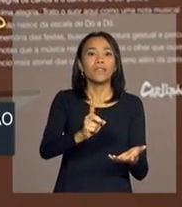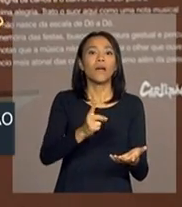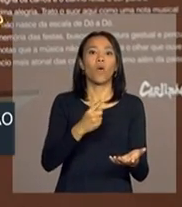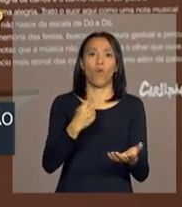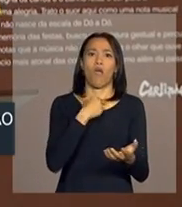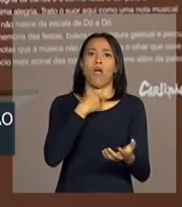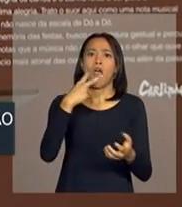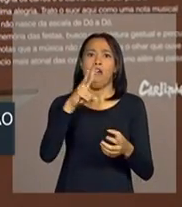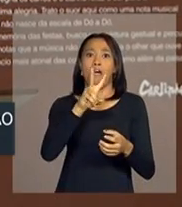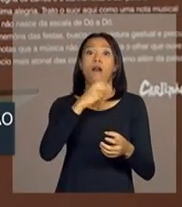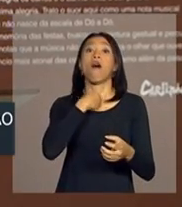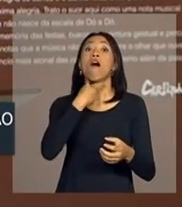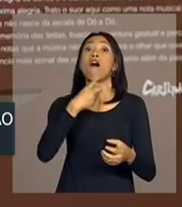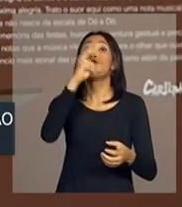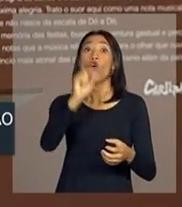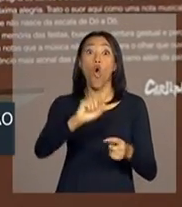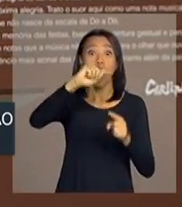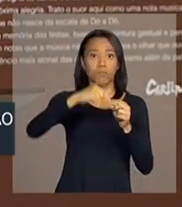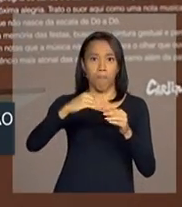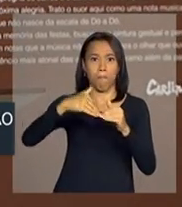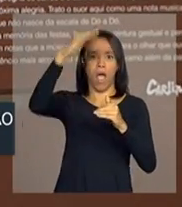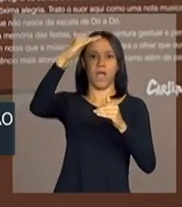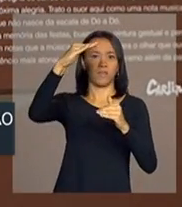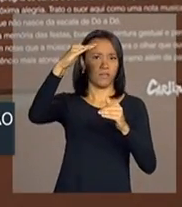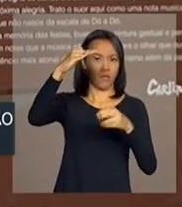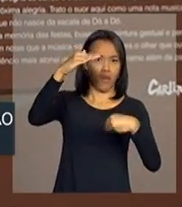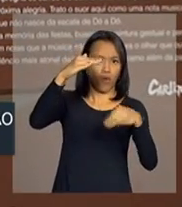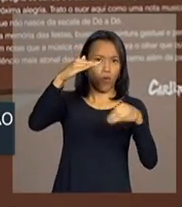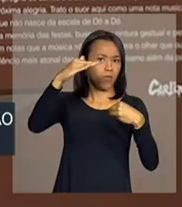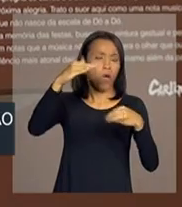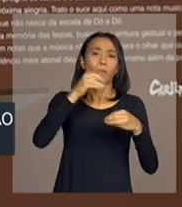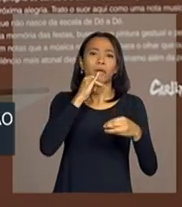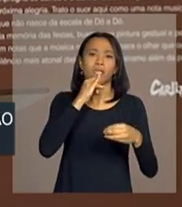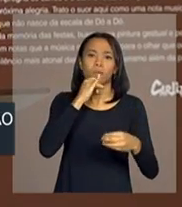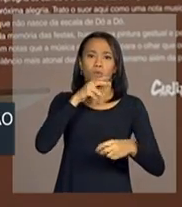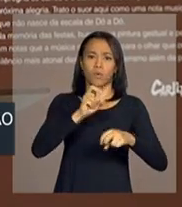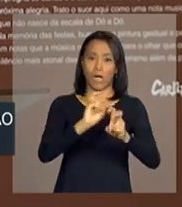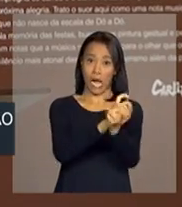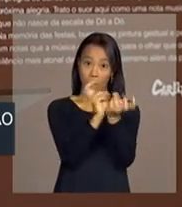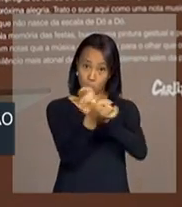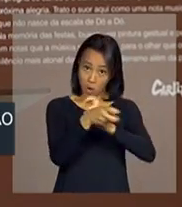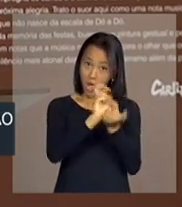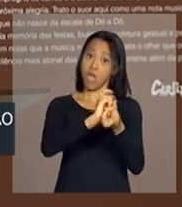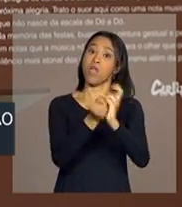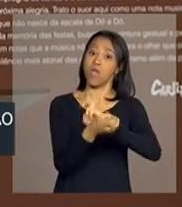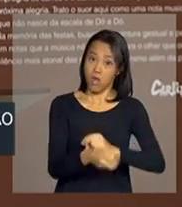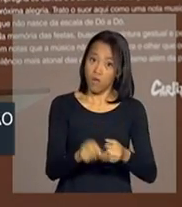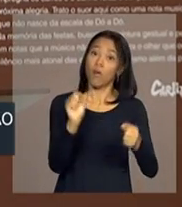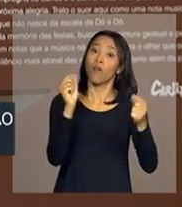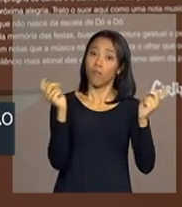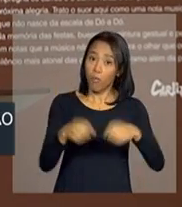voz, ela tem uma frequência que vai, mas se eu cantar aqui a capoeira, por exemplo, posso fazer o ritmo da capoeira.